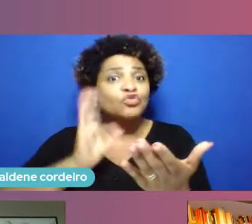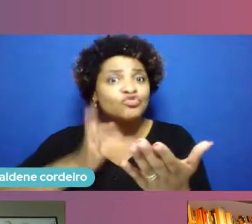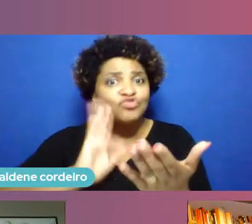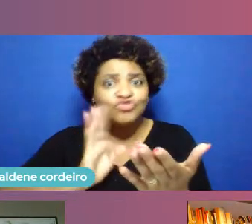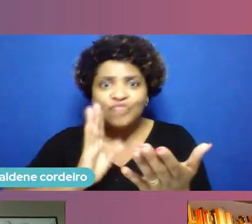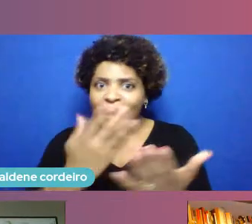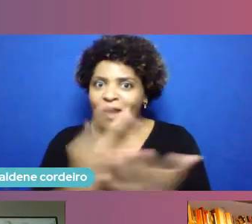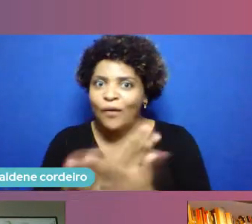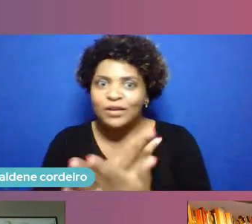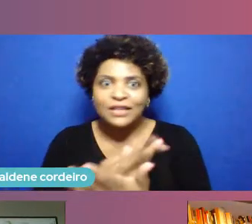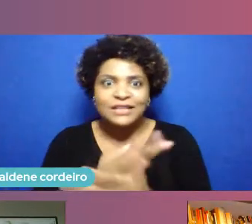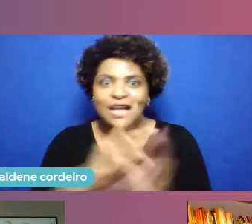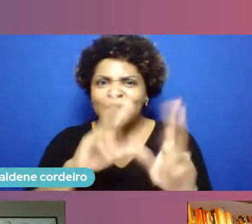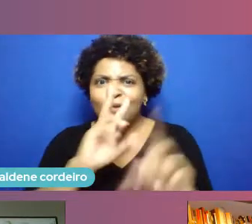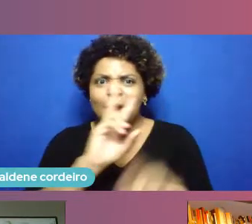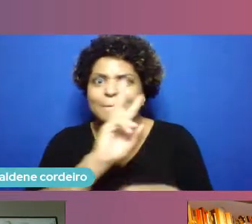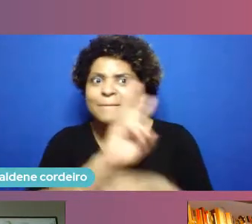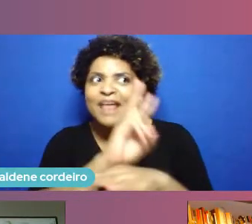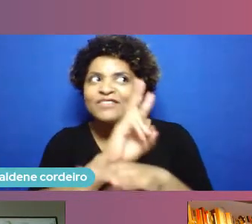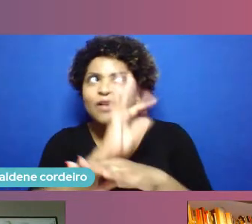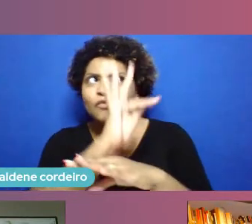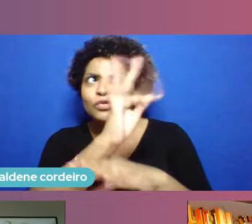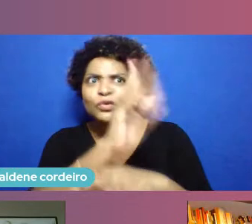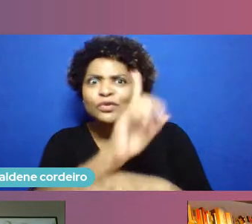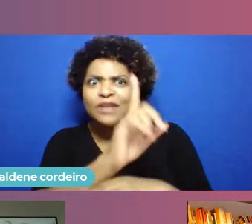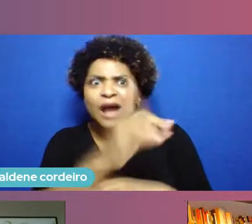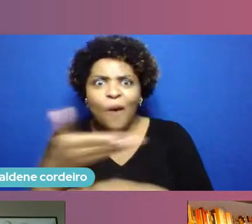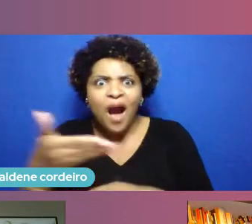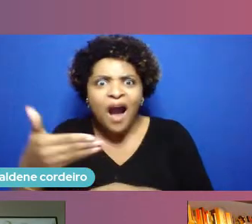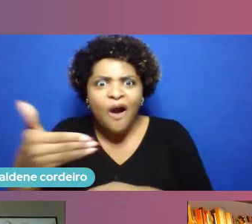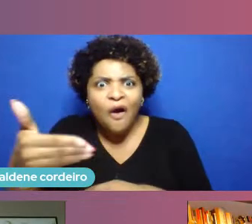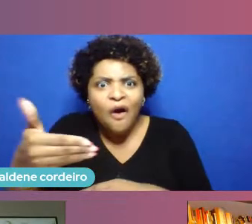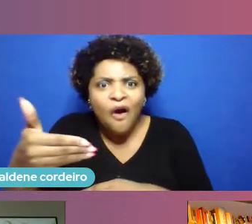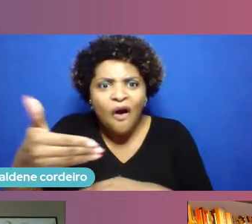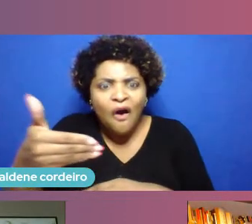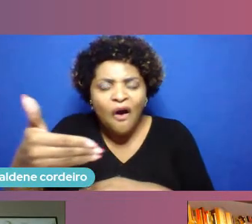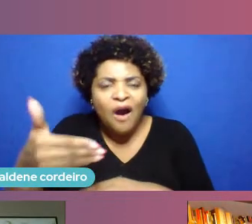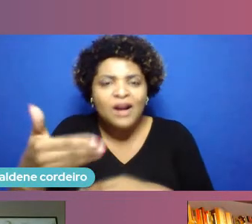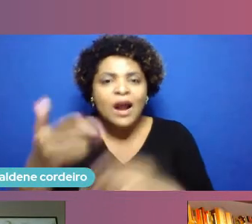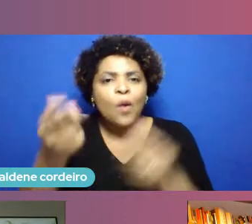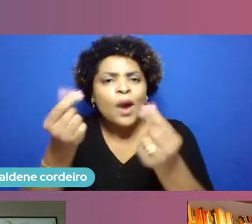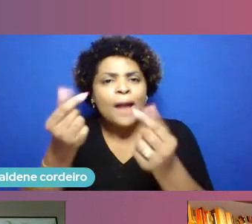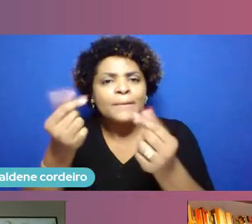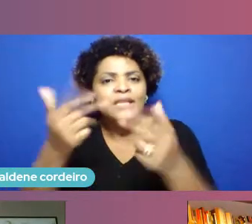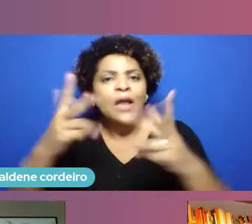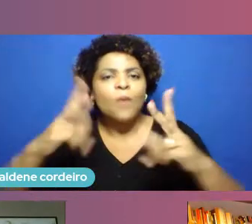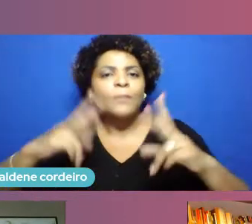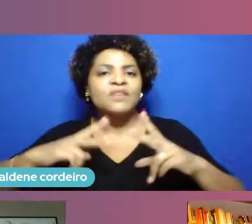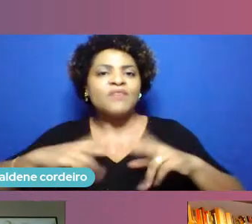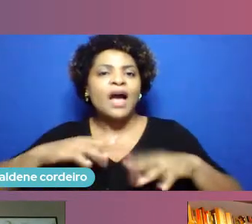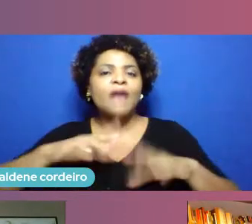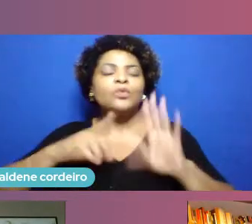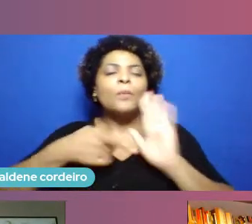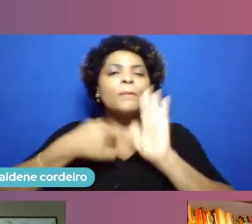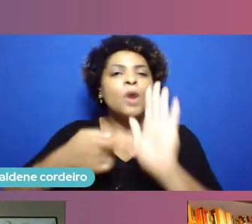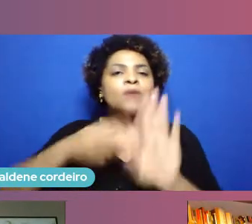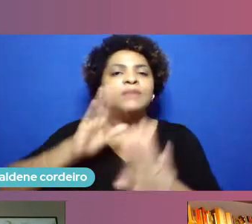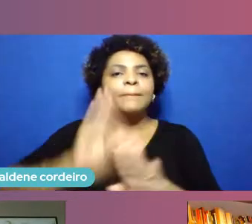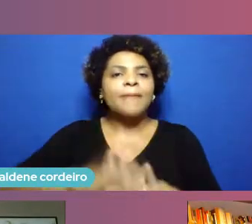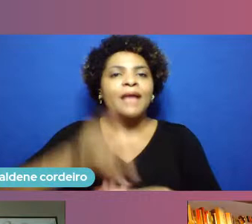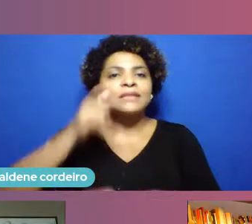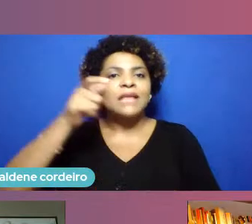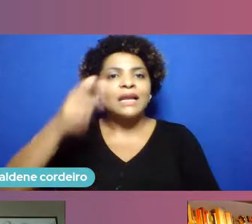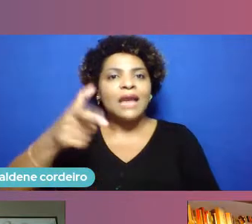previsão futurista não o capital privado ele tem demonstrado mais interesse e olhado para o nordeste para o porto